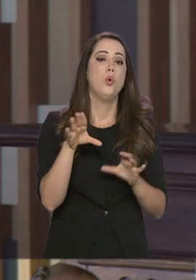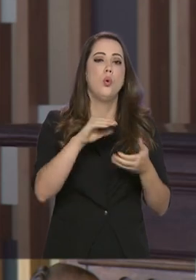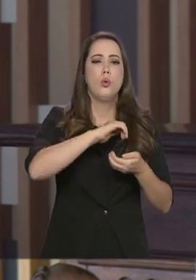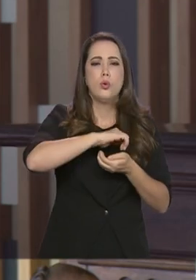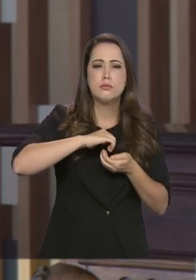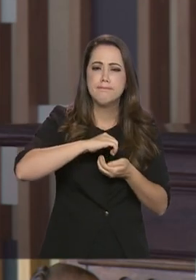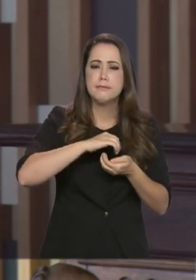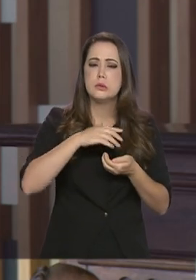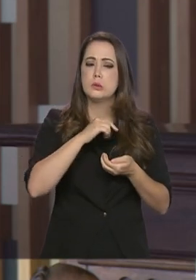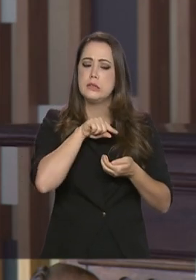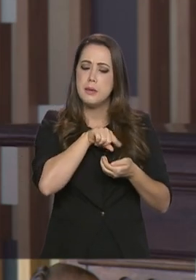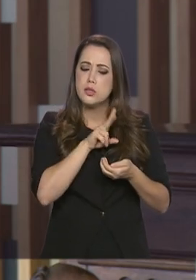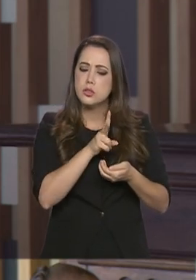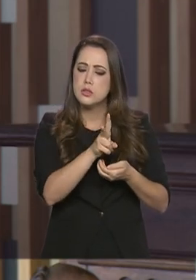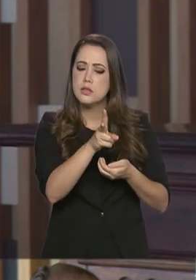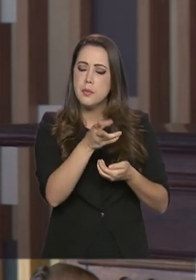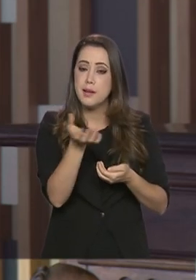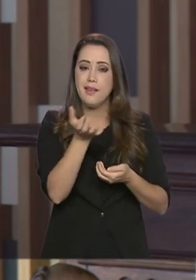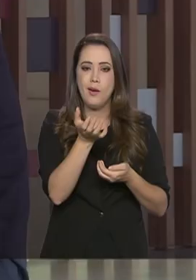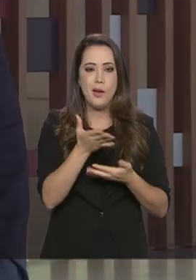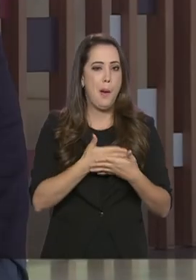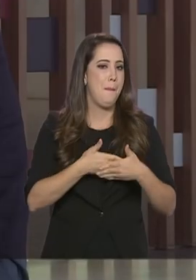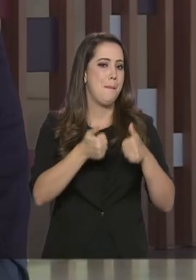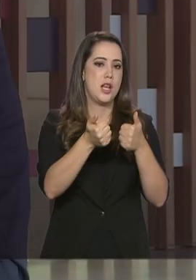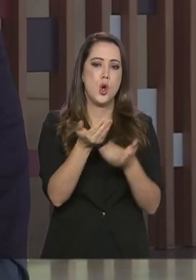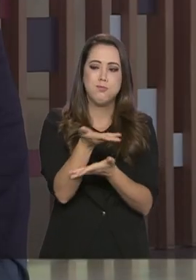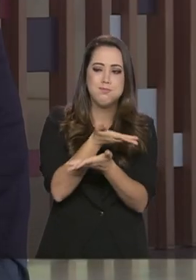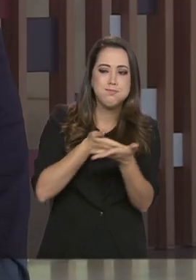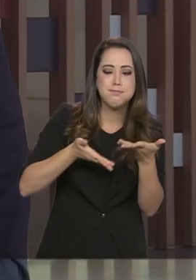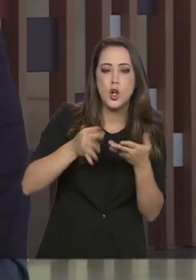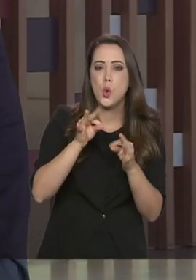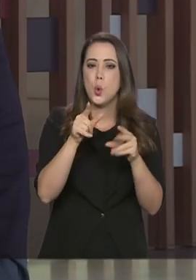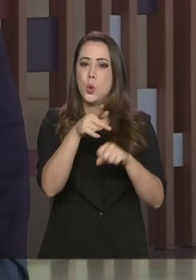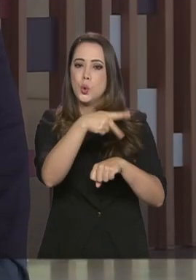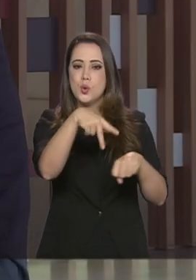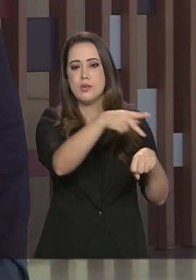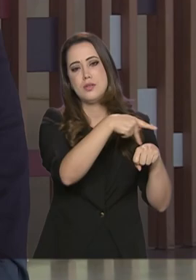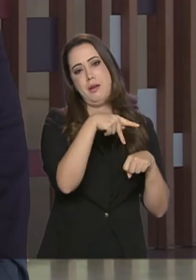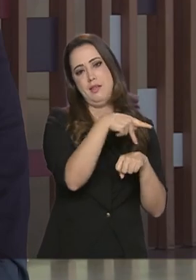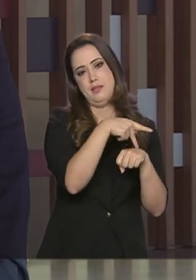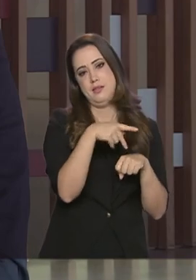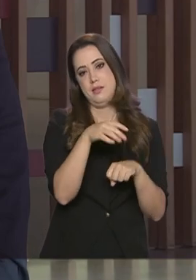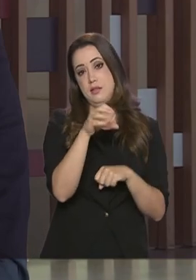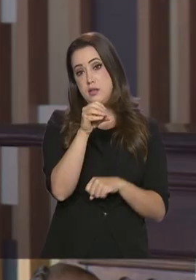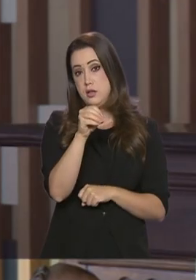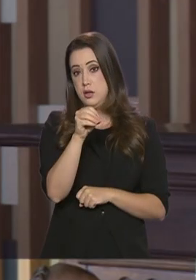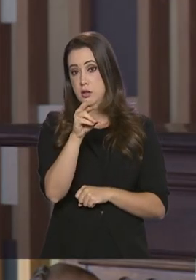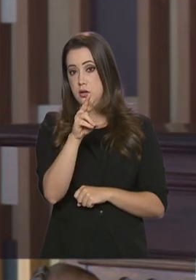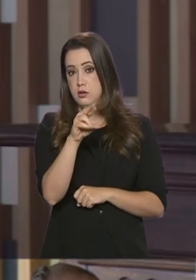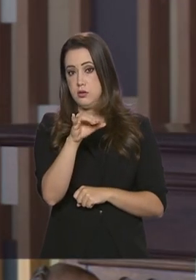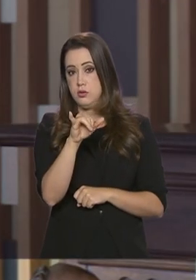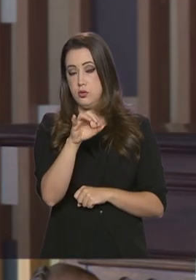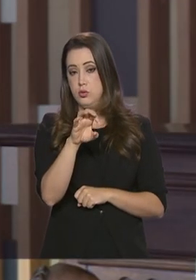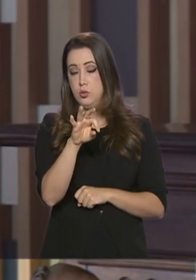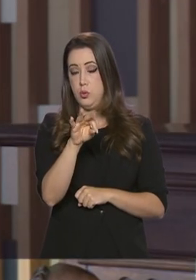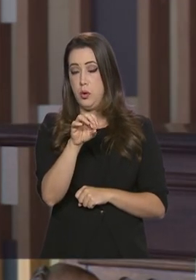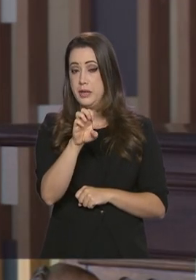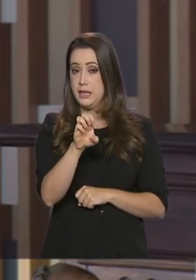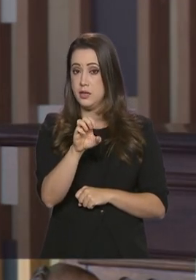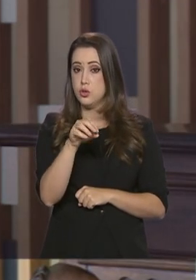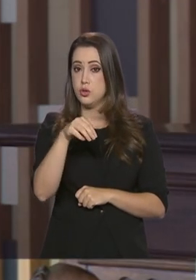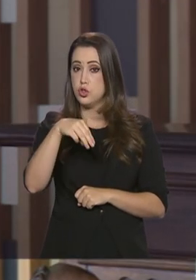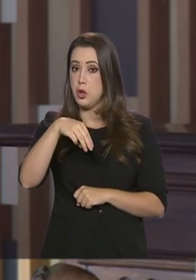a melhor relação com todos os parceiros daquela região. A nossa interpretação, a nossa visão é de que havia